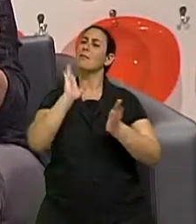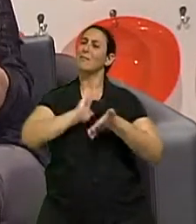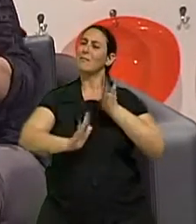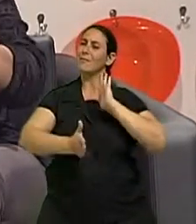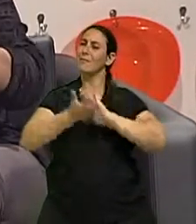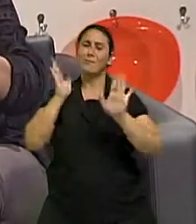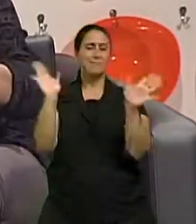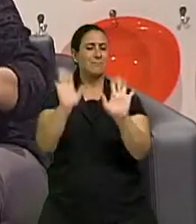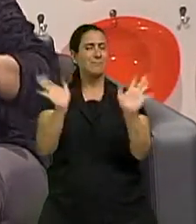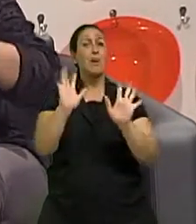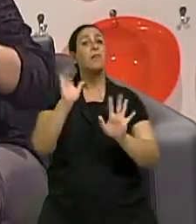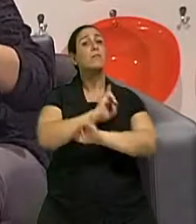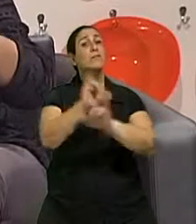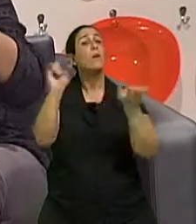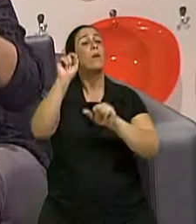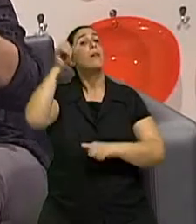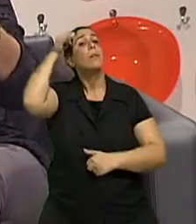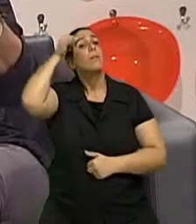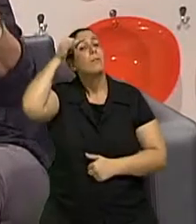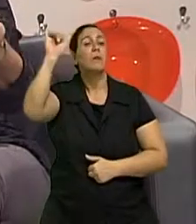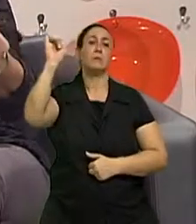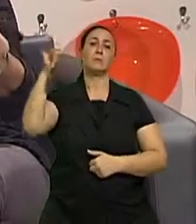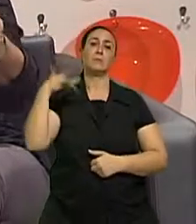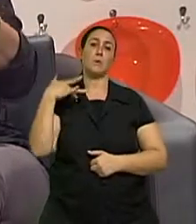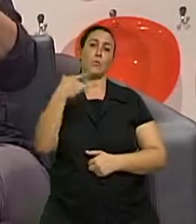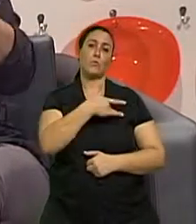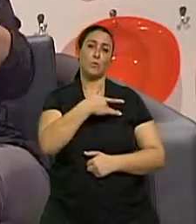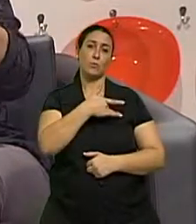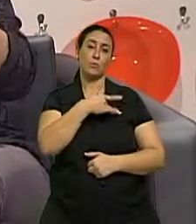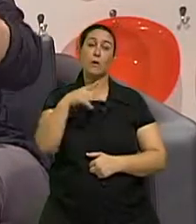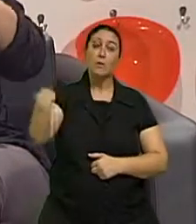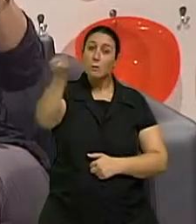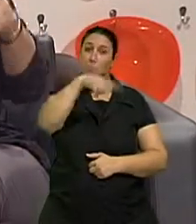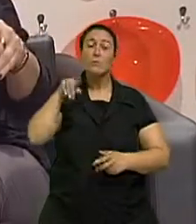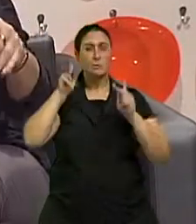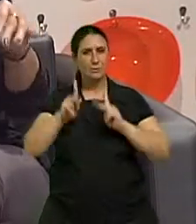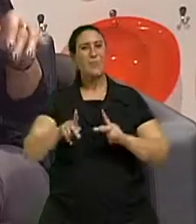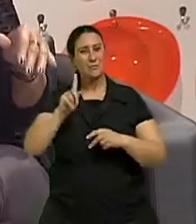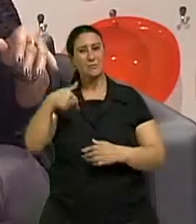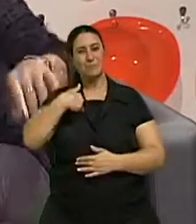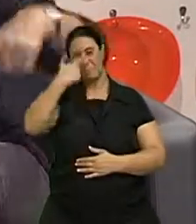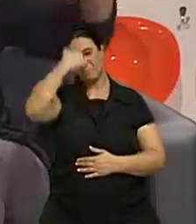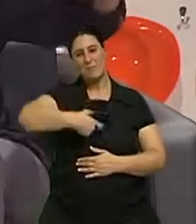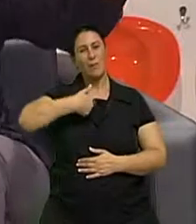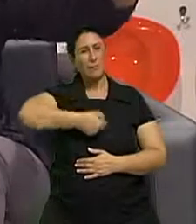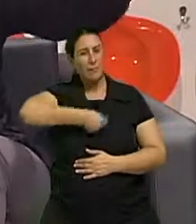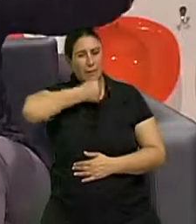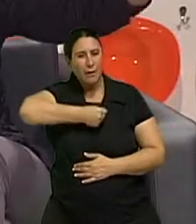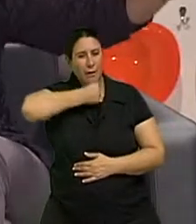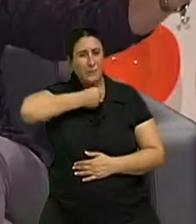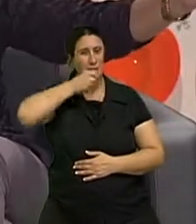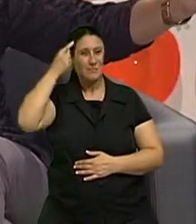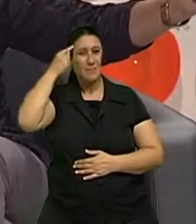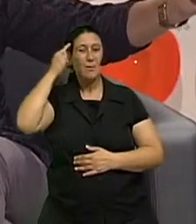chamando. Nós estamos falando em prevenção. É pra você ficar, aquele velho com problema, bem, bem,